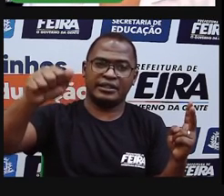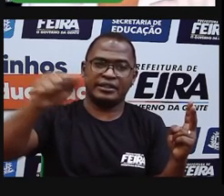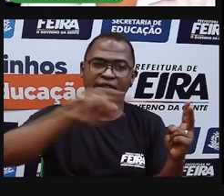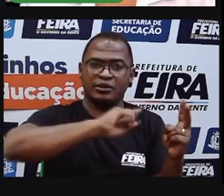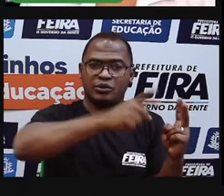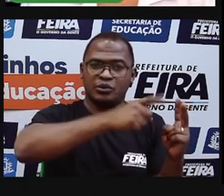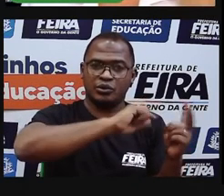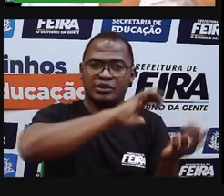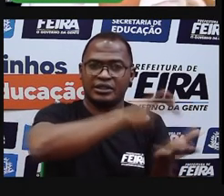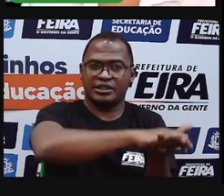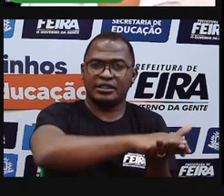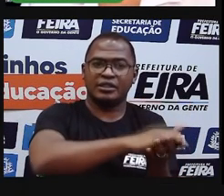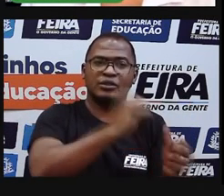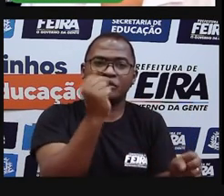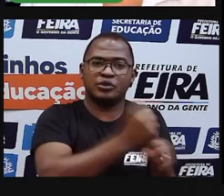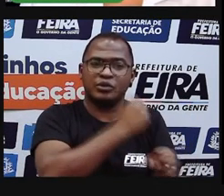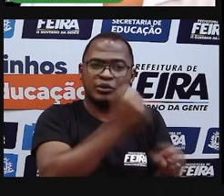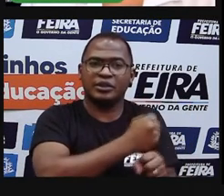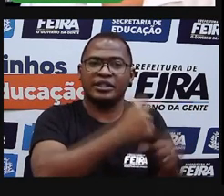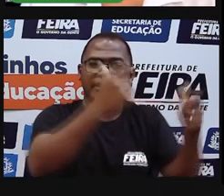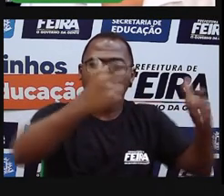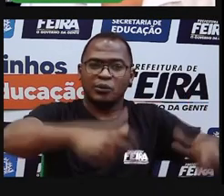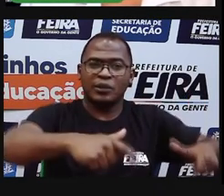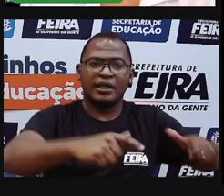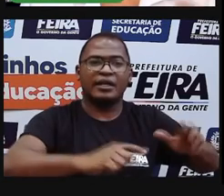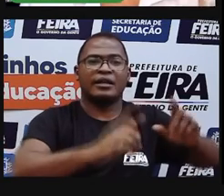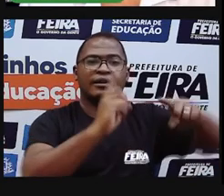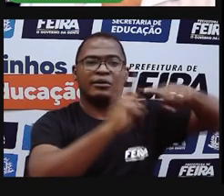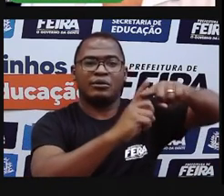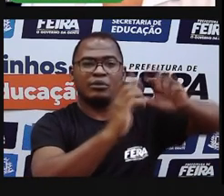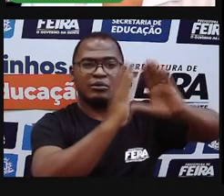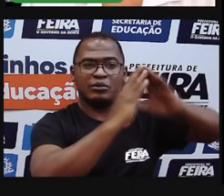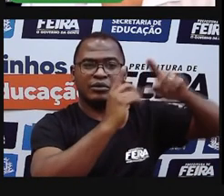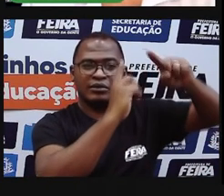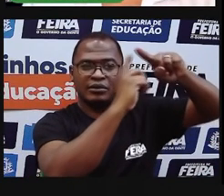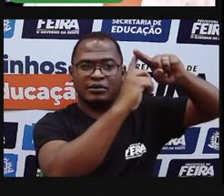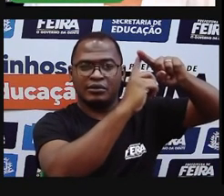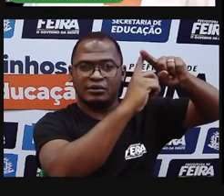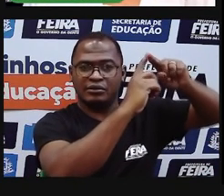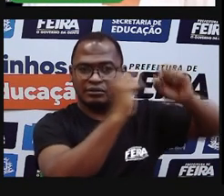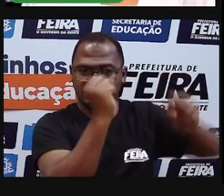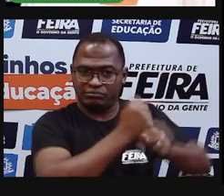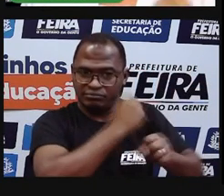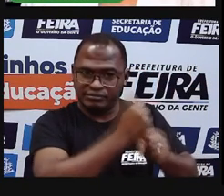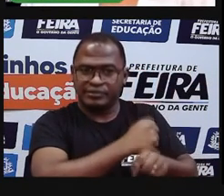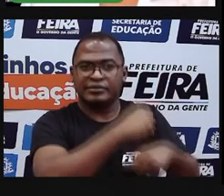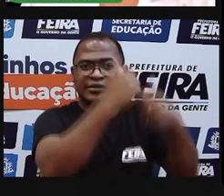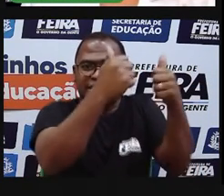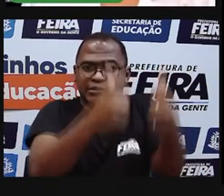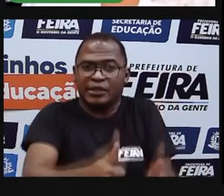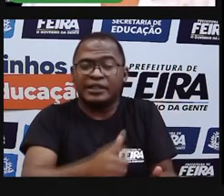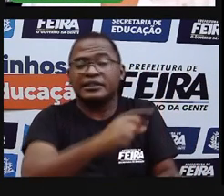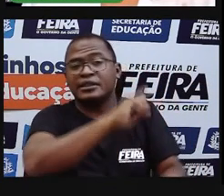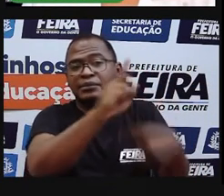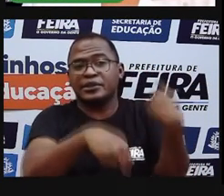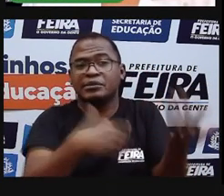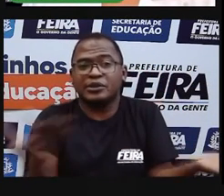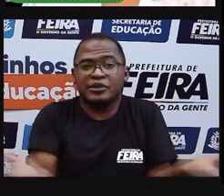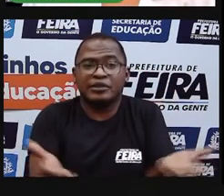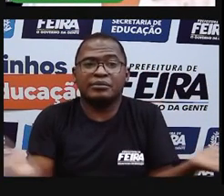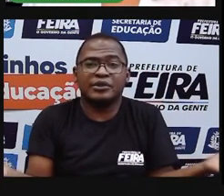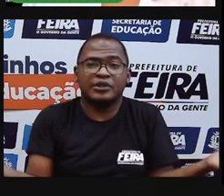a passar por aquela estrada e ali surgiu um pequeno comércio, um time do comércio. O crescente ritmo de